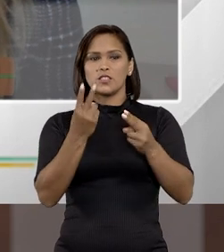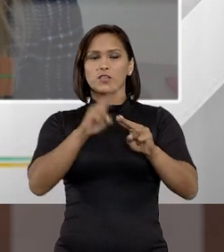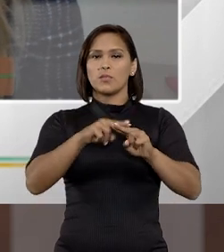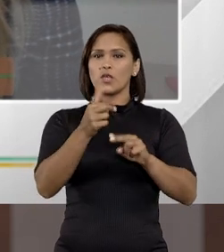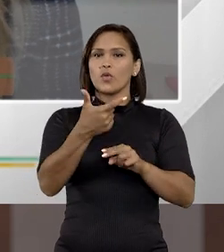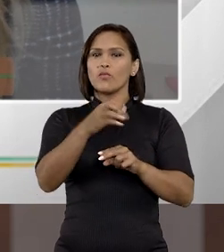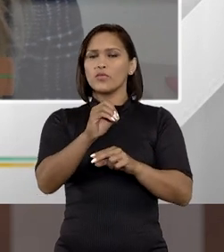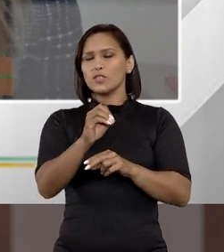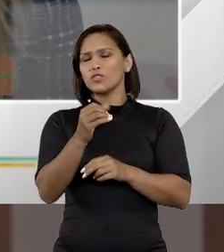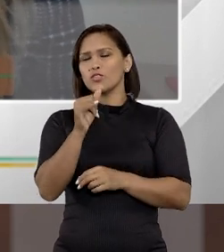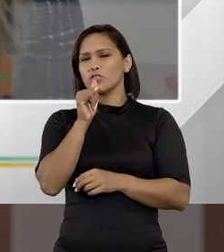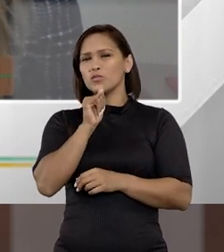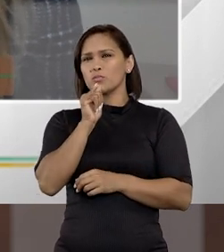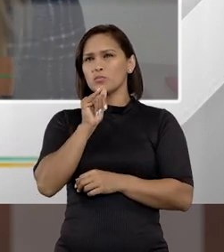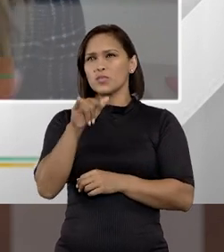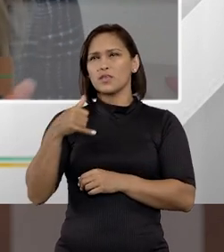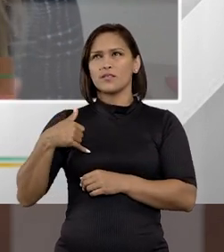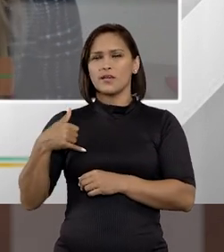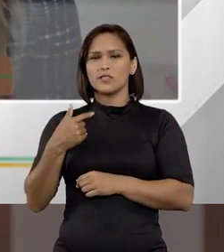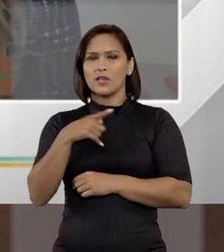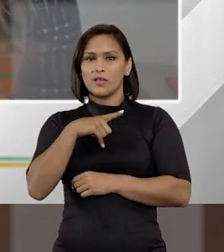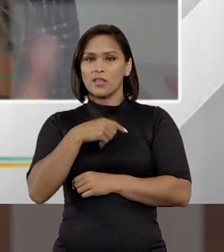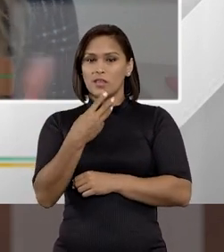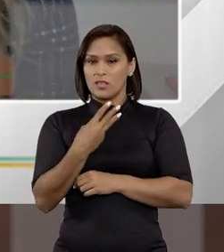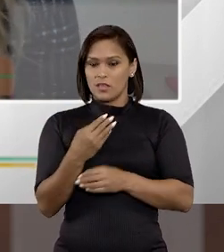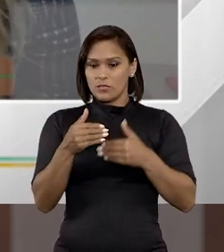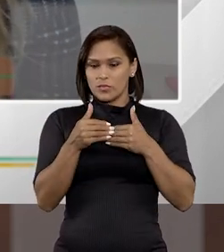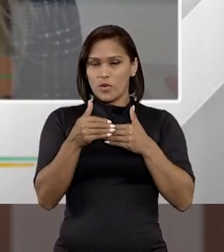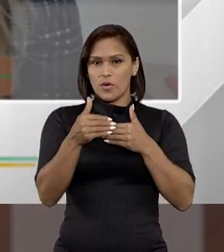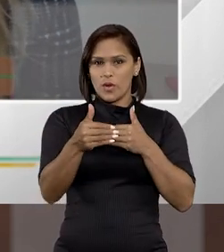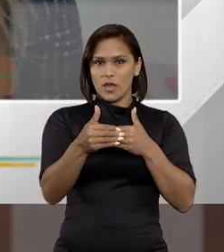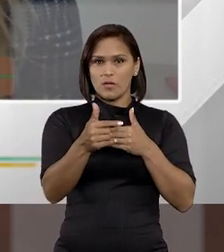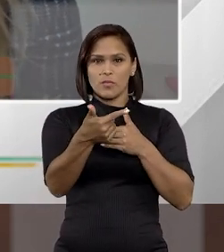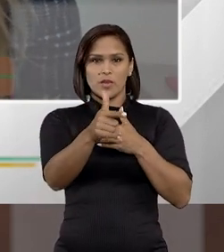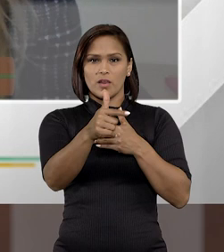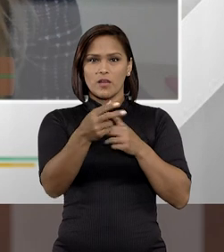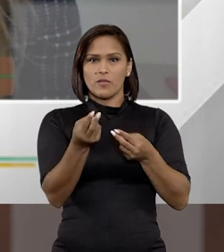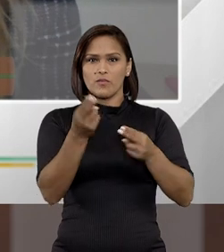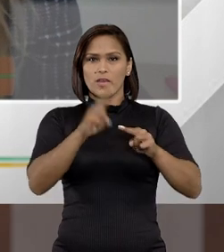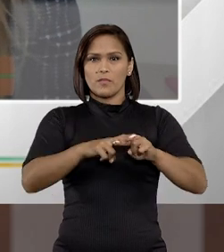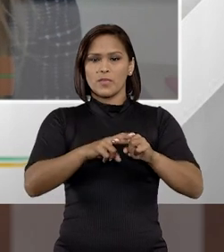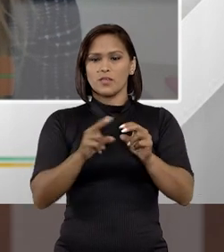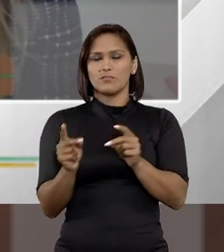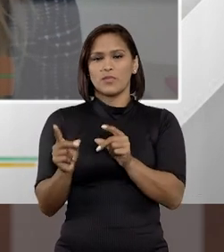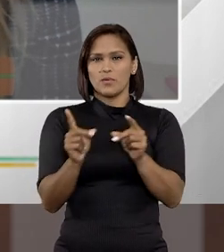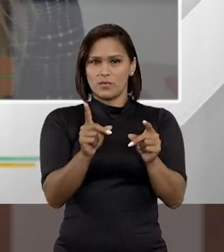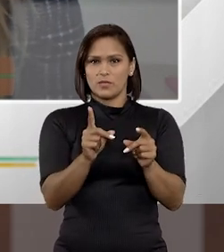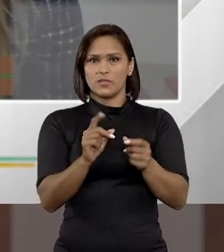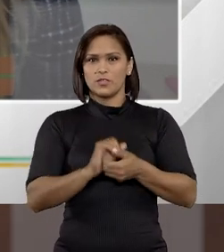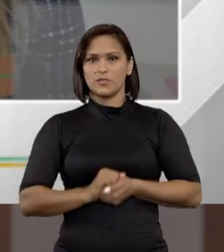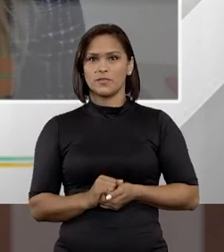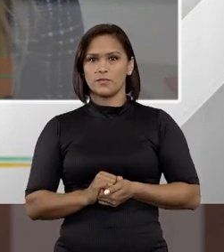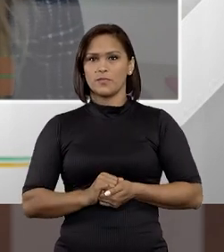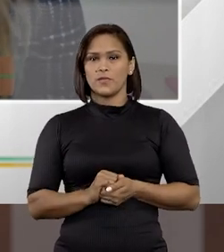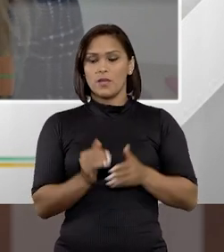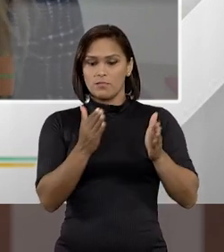preso com 20, por exemplo, ainda teria um tempo para ele não ficar preso perpetuamente.